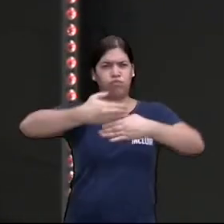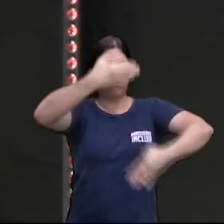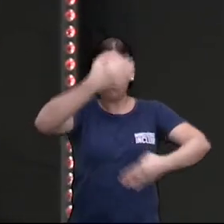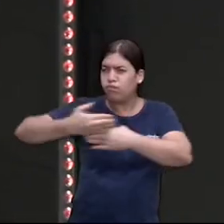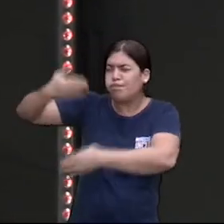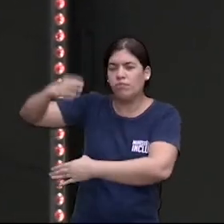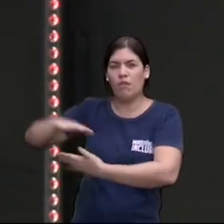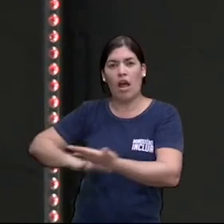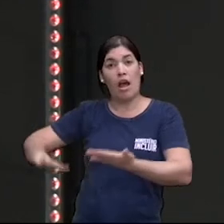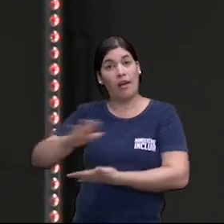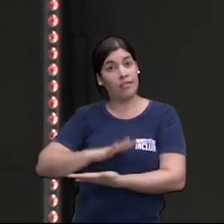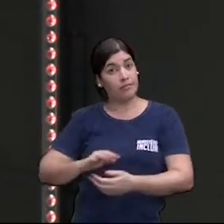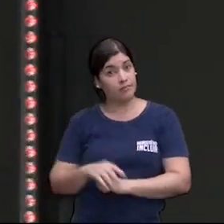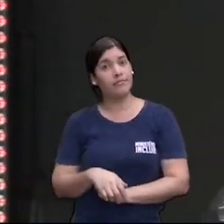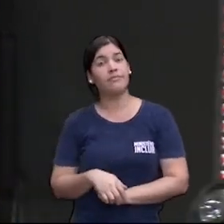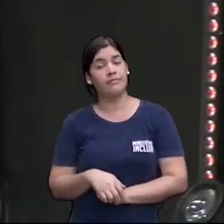O espírito crítico.